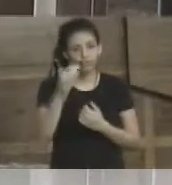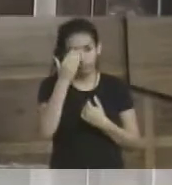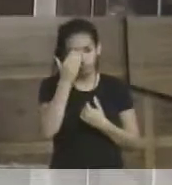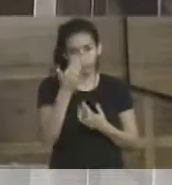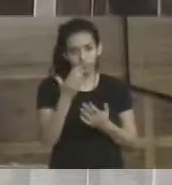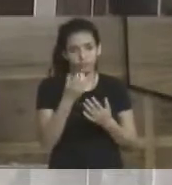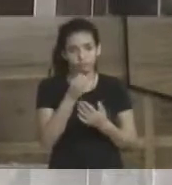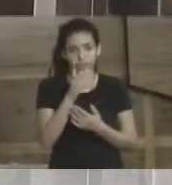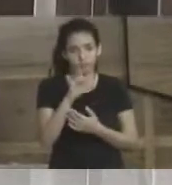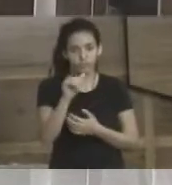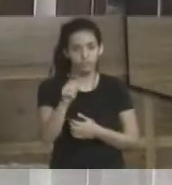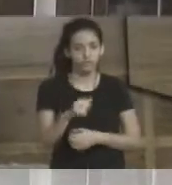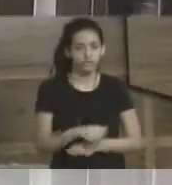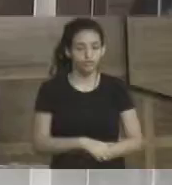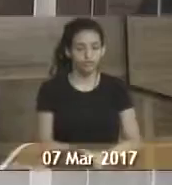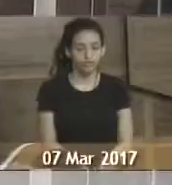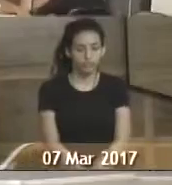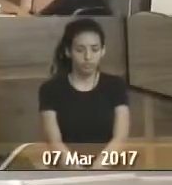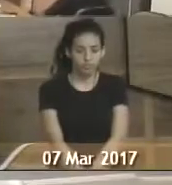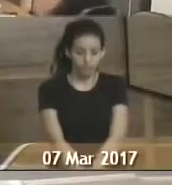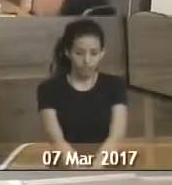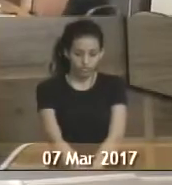bom dia. Obrigado, vereador.